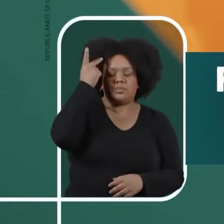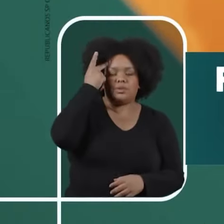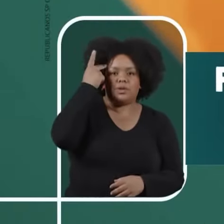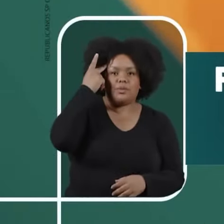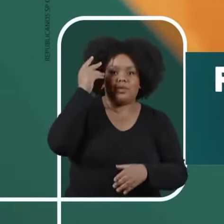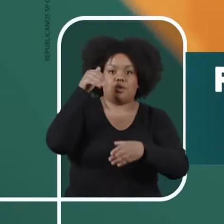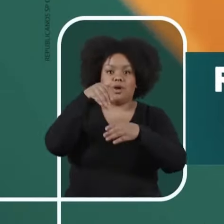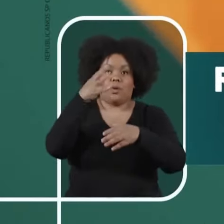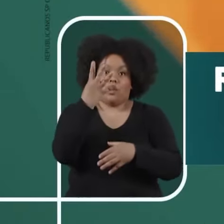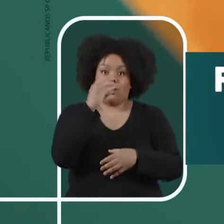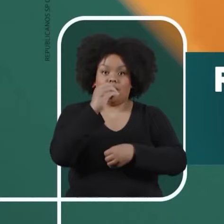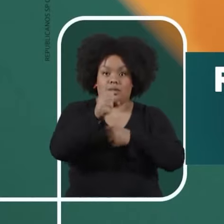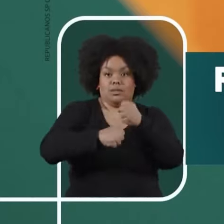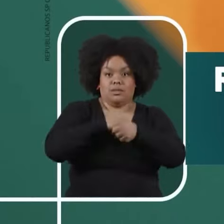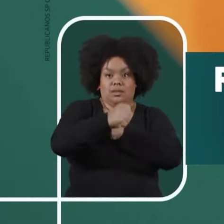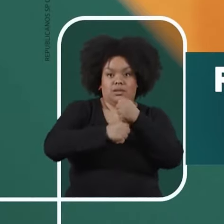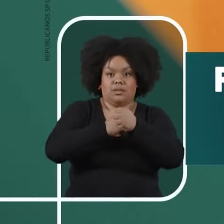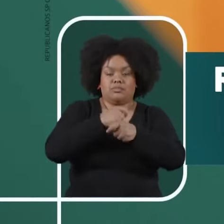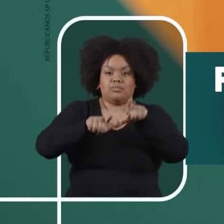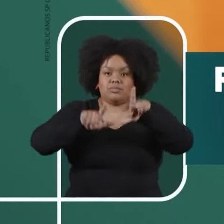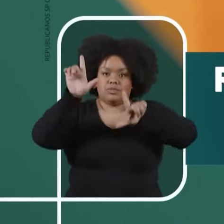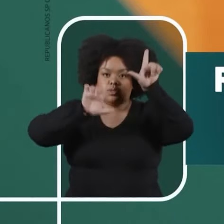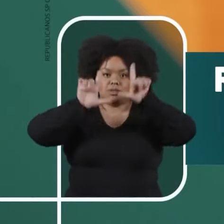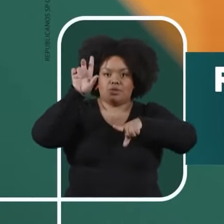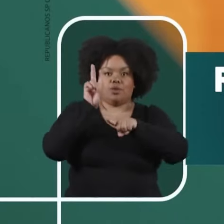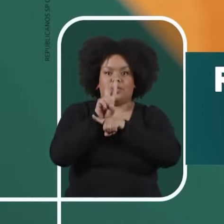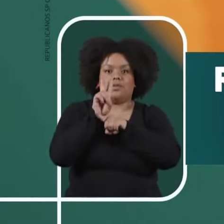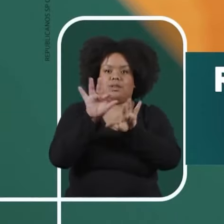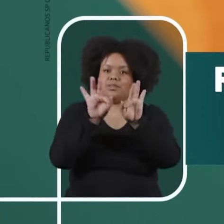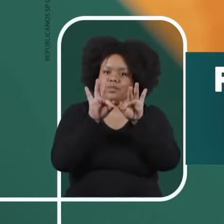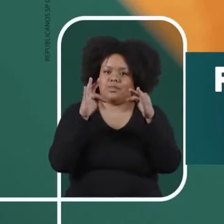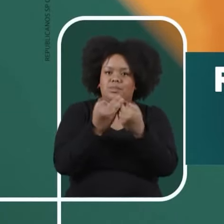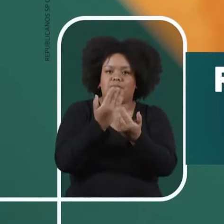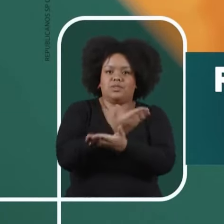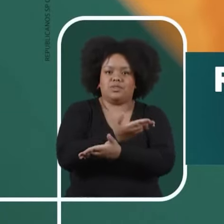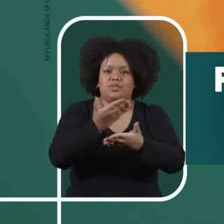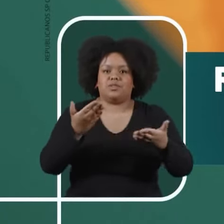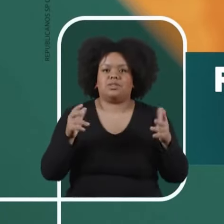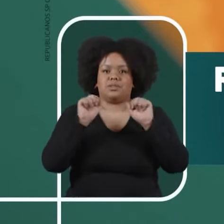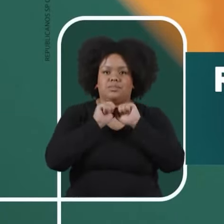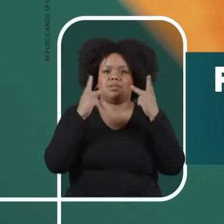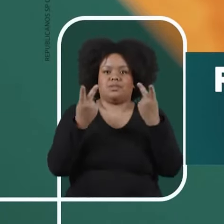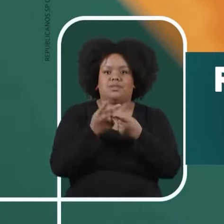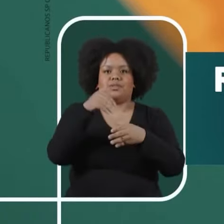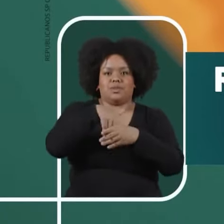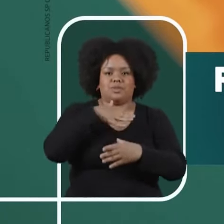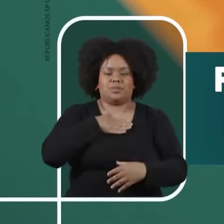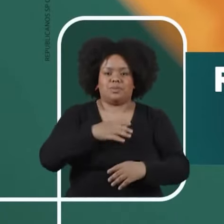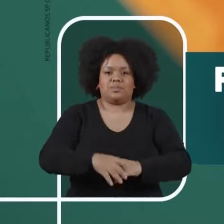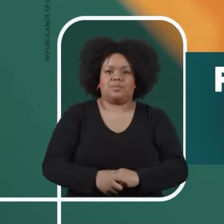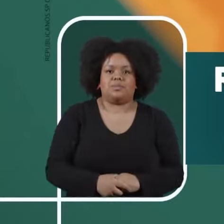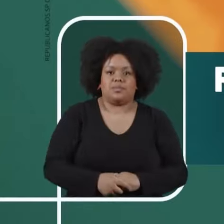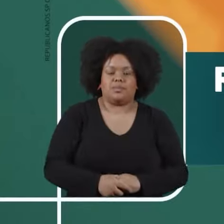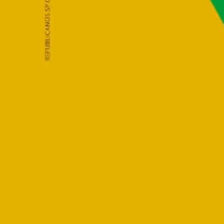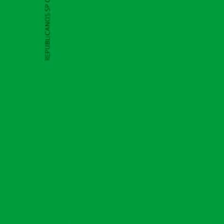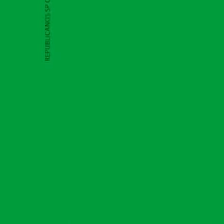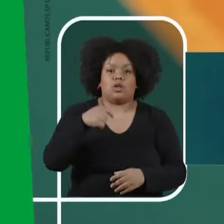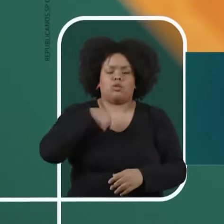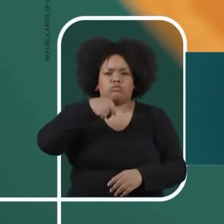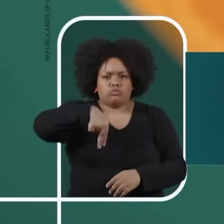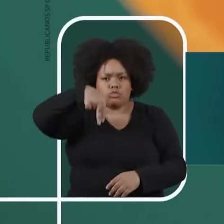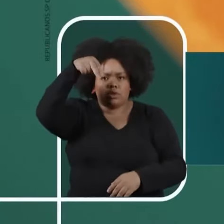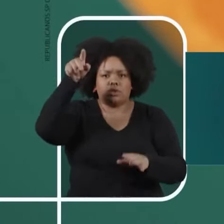Repórter Carlos Cavalcante, há 40 anos na televisão brasileira. Vou defender você e sua família na Câmara Municipal de São Paulo, 10177.